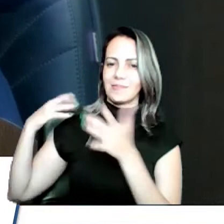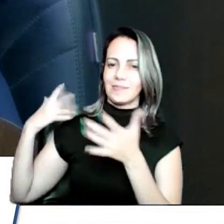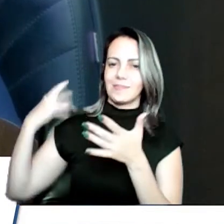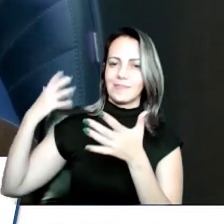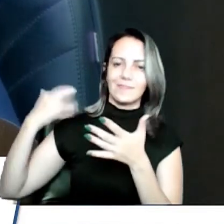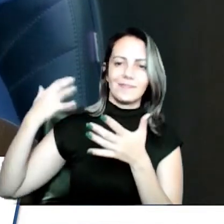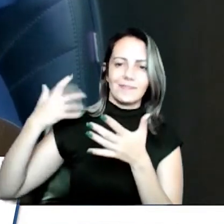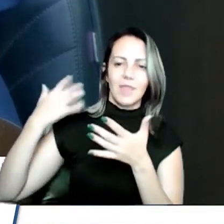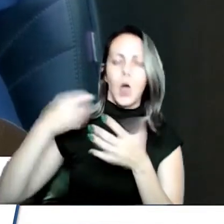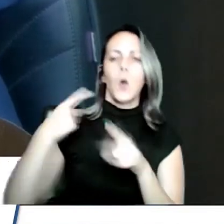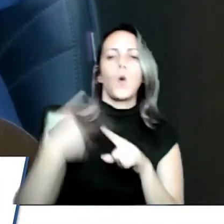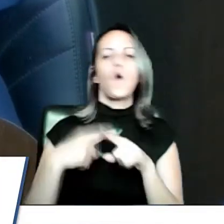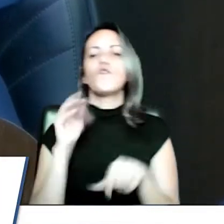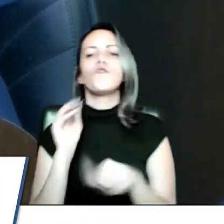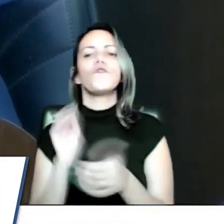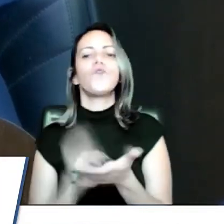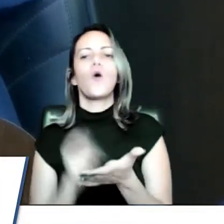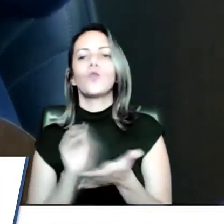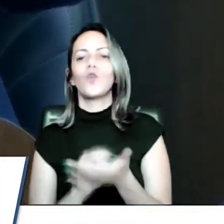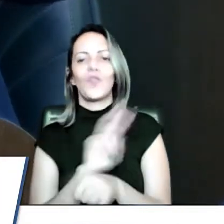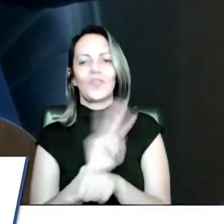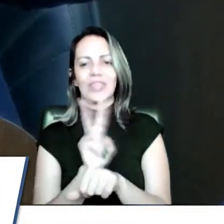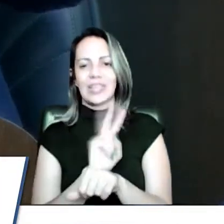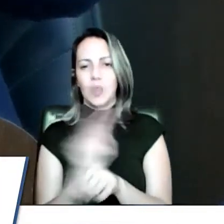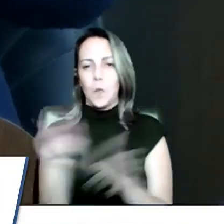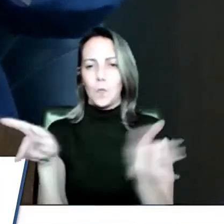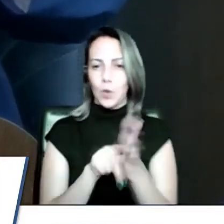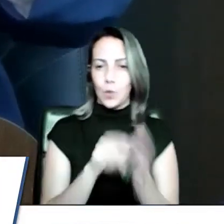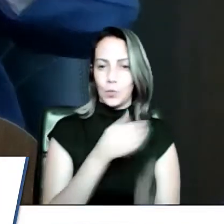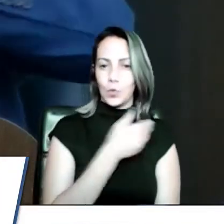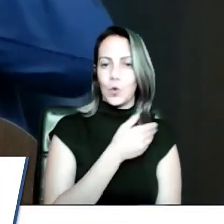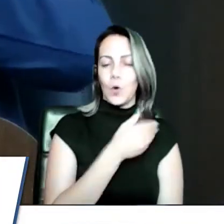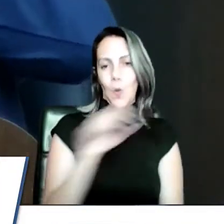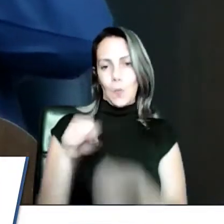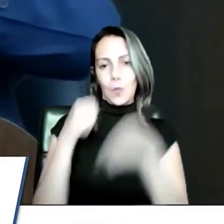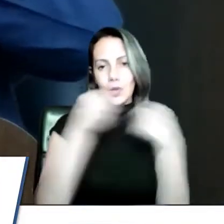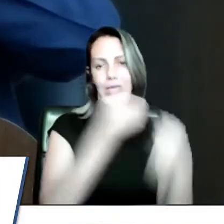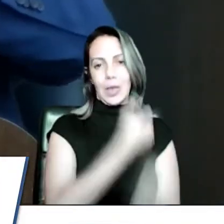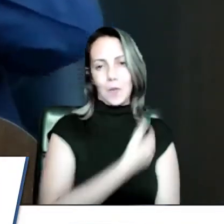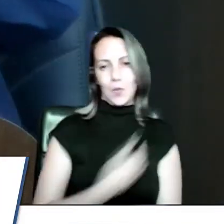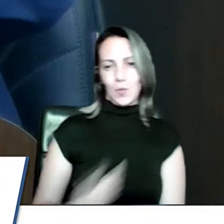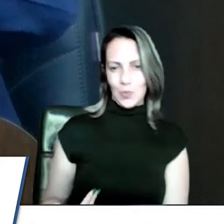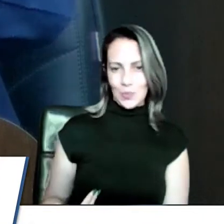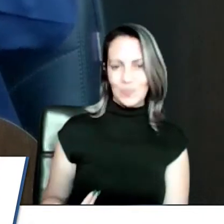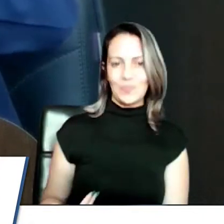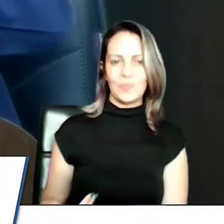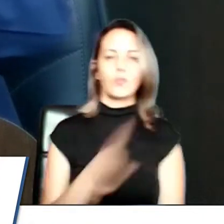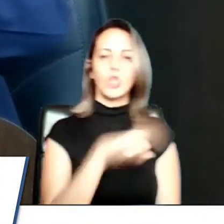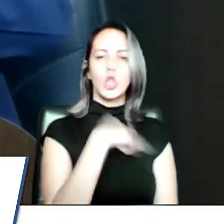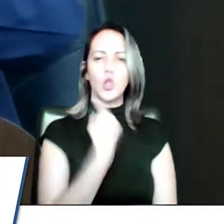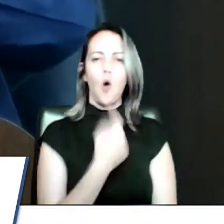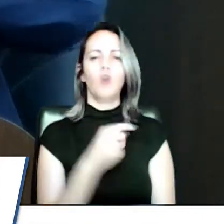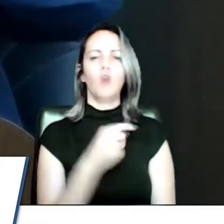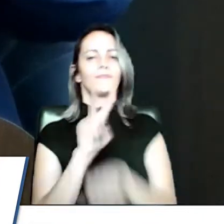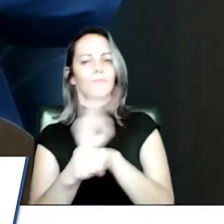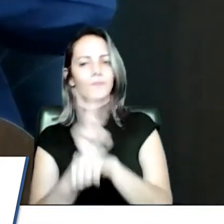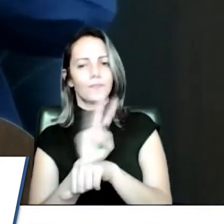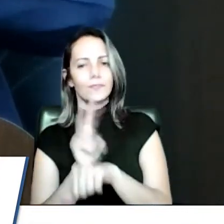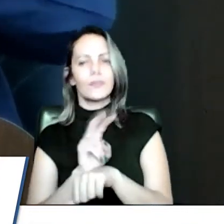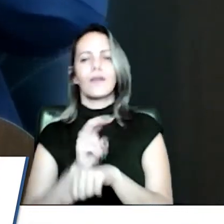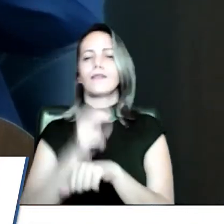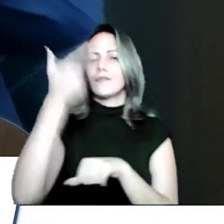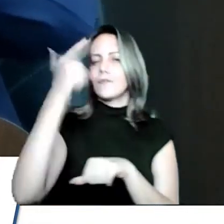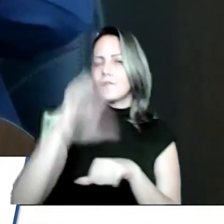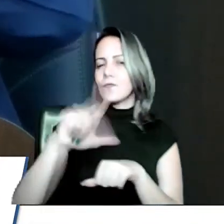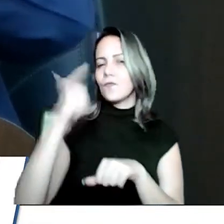do poder público que ficou parado e deixou um stand-by. Nós fiscalizamos várias vezes, inclusive foi